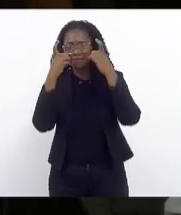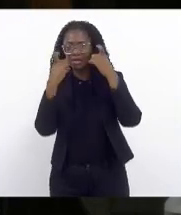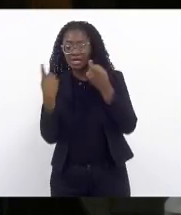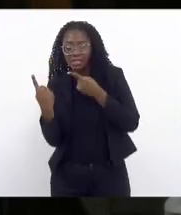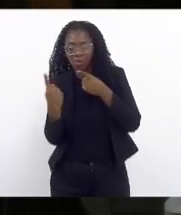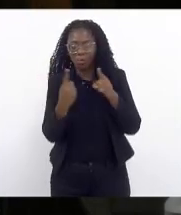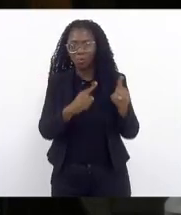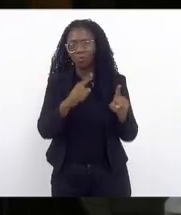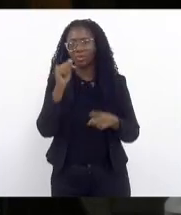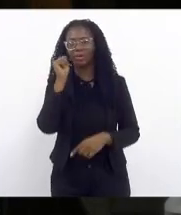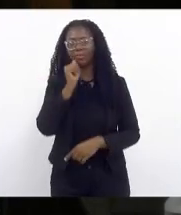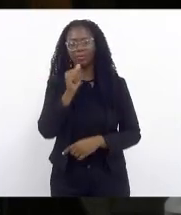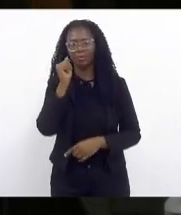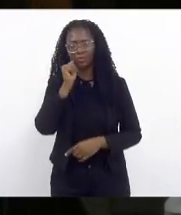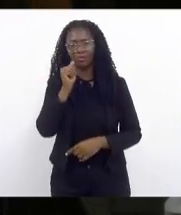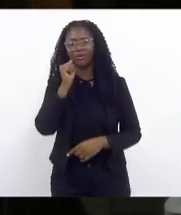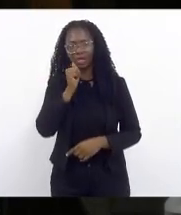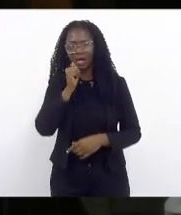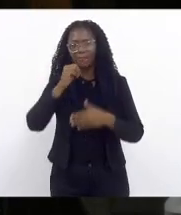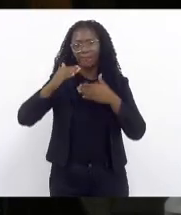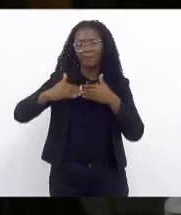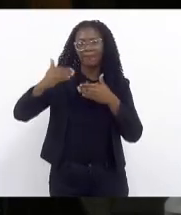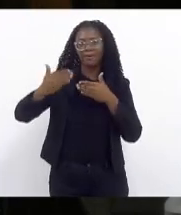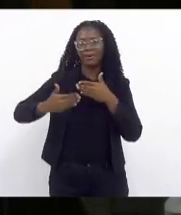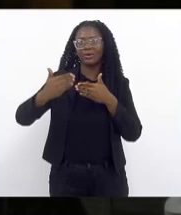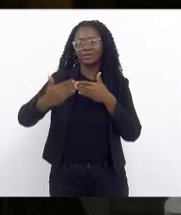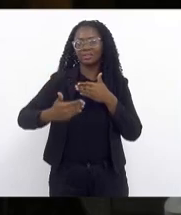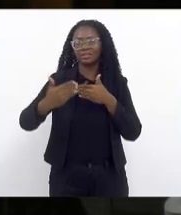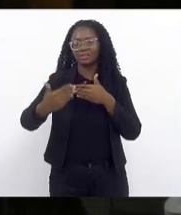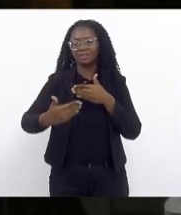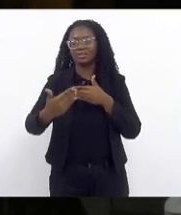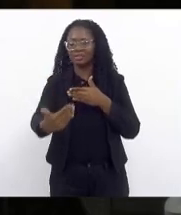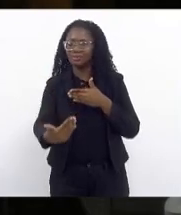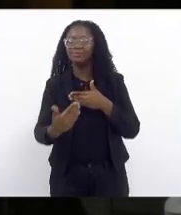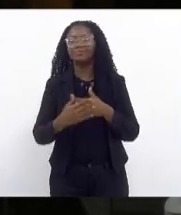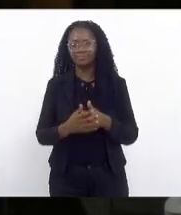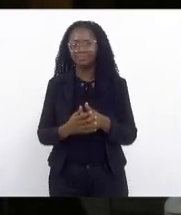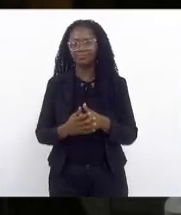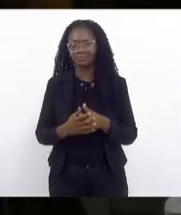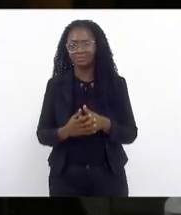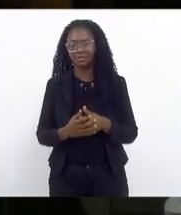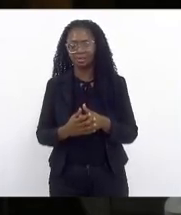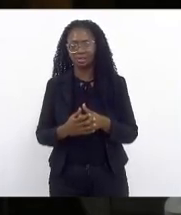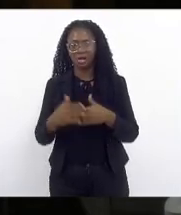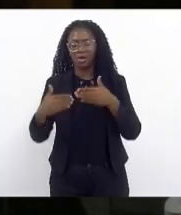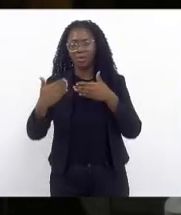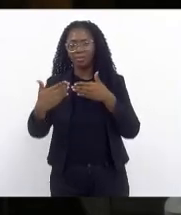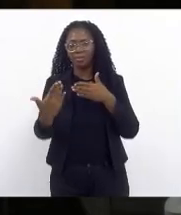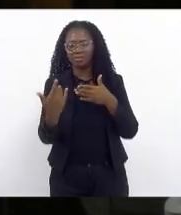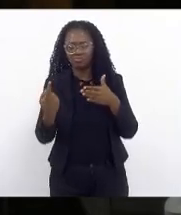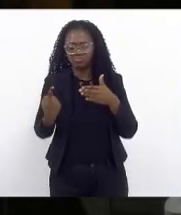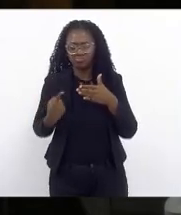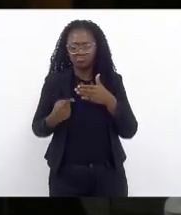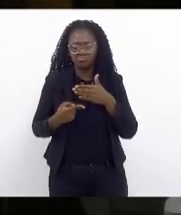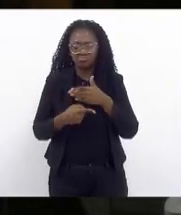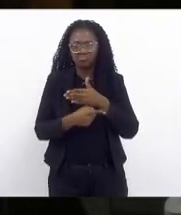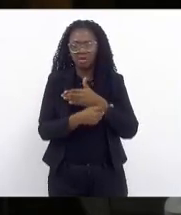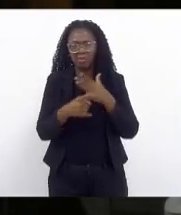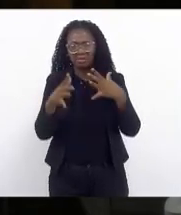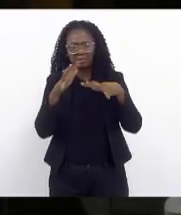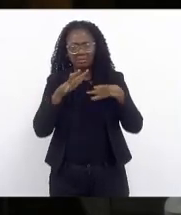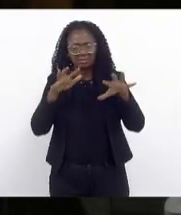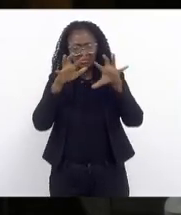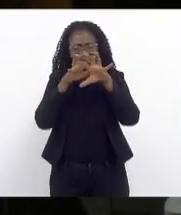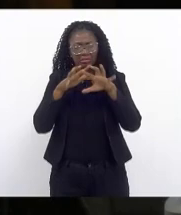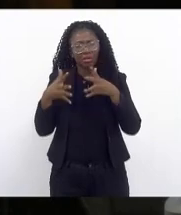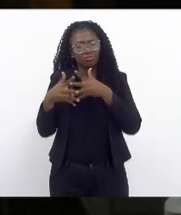mulher é um processo cultural absolutamente distorcido